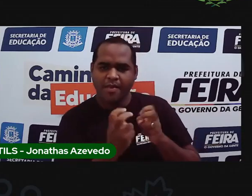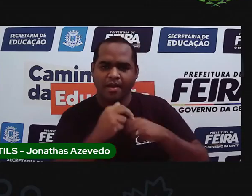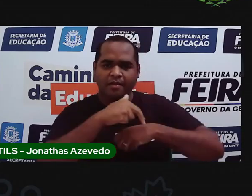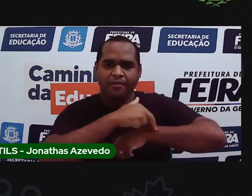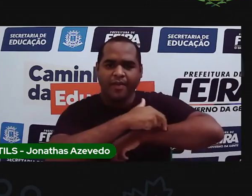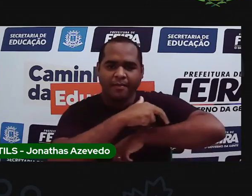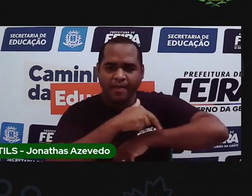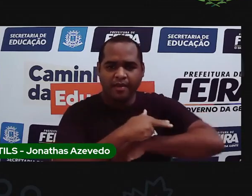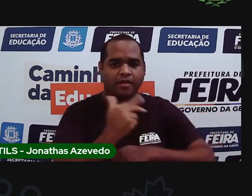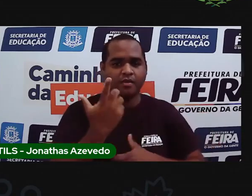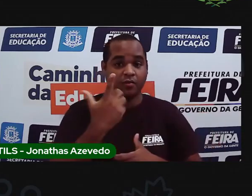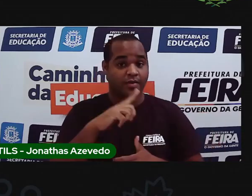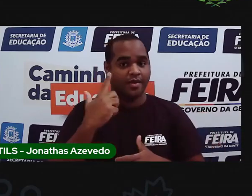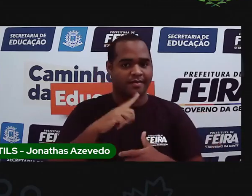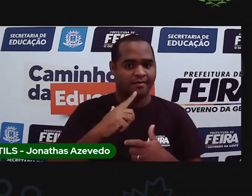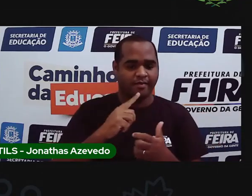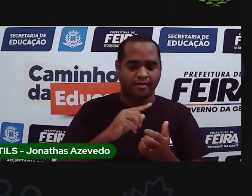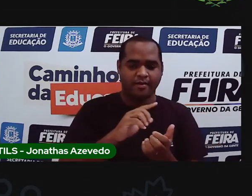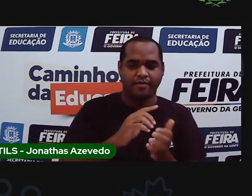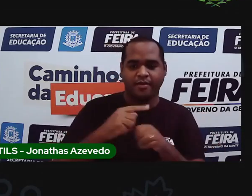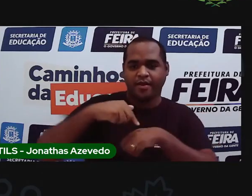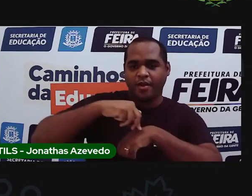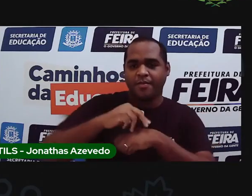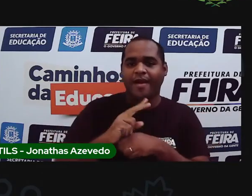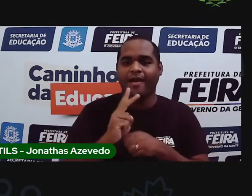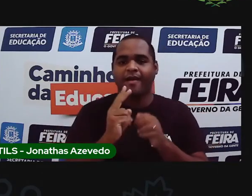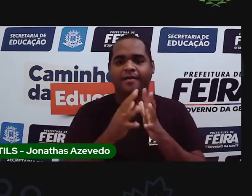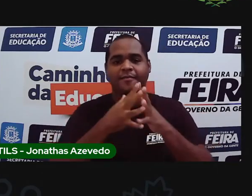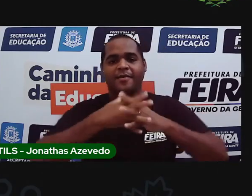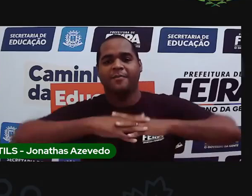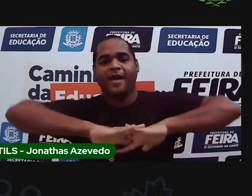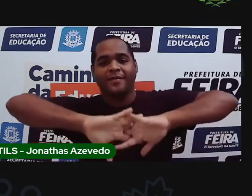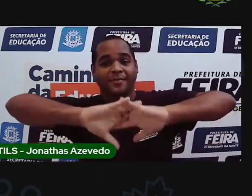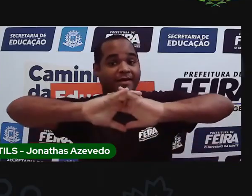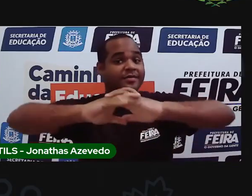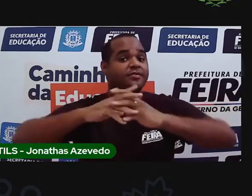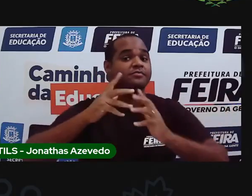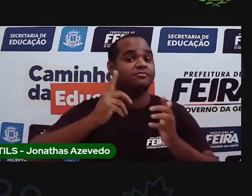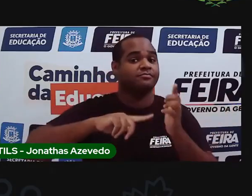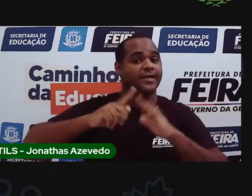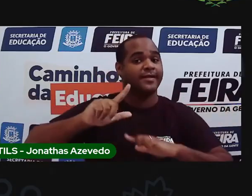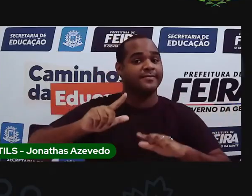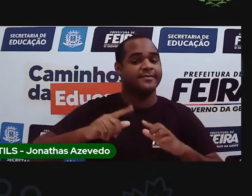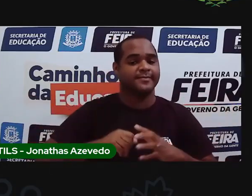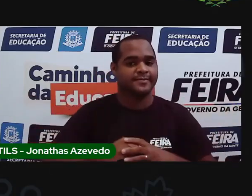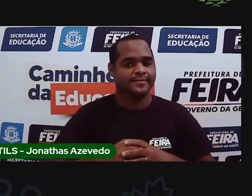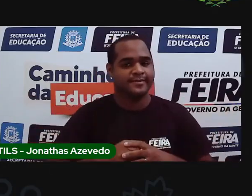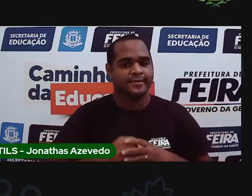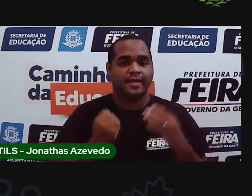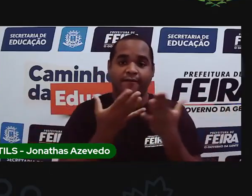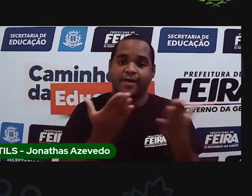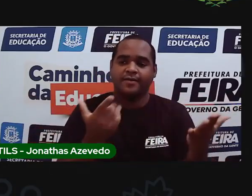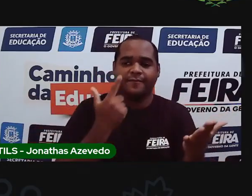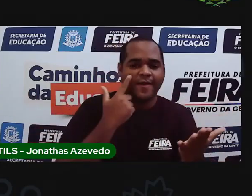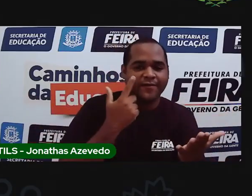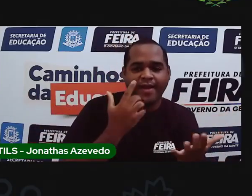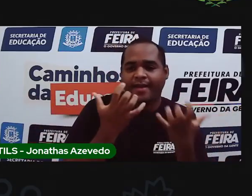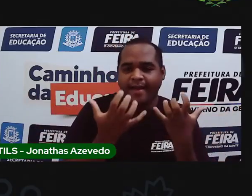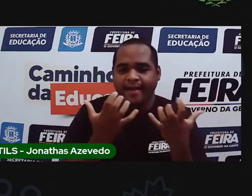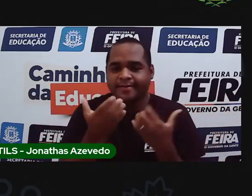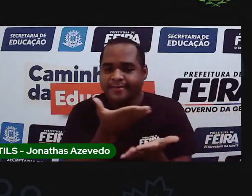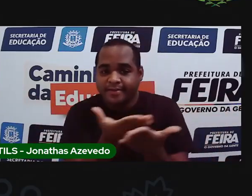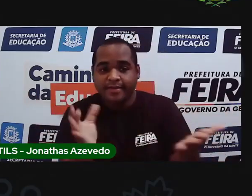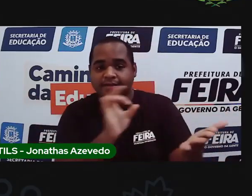Fizeram? Tentaram se equilibrar de uma perna só, com as mãos para cima? Eu queria ver vocês fazendo